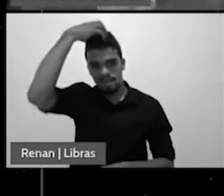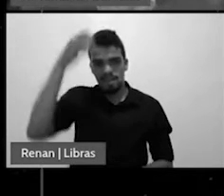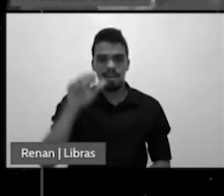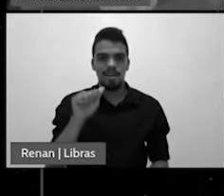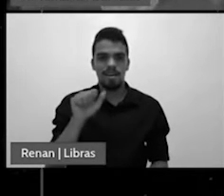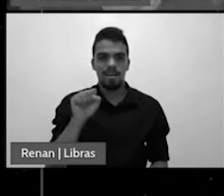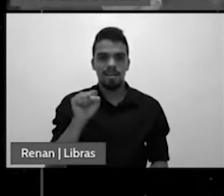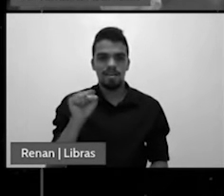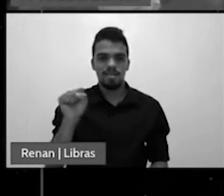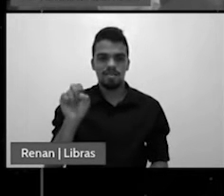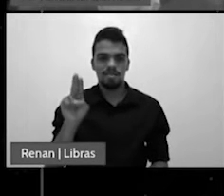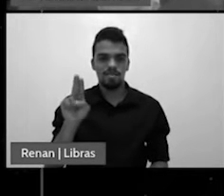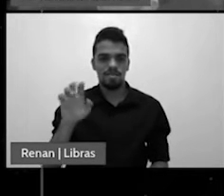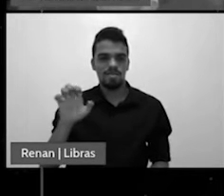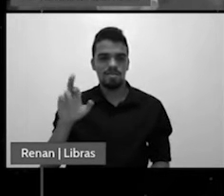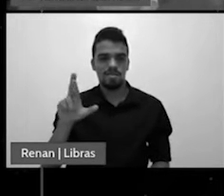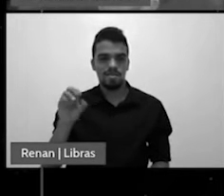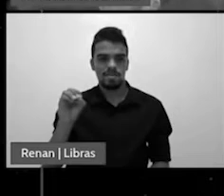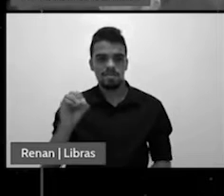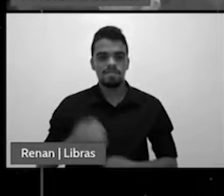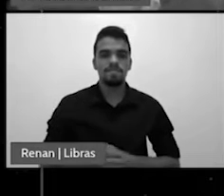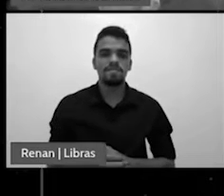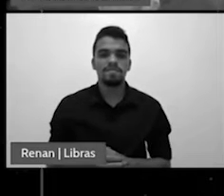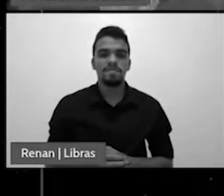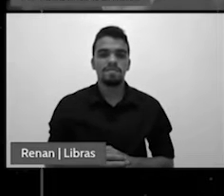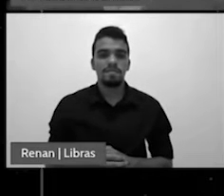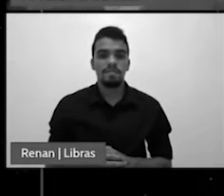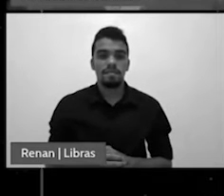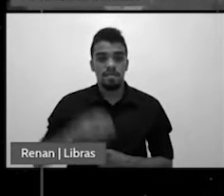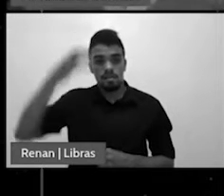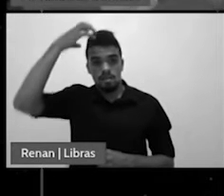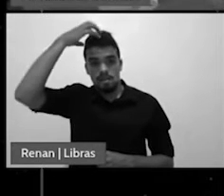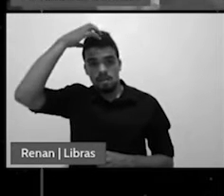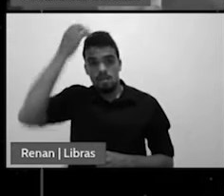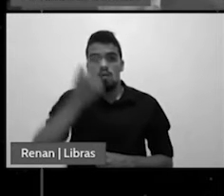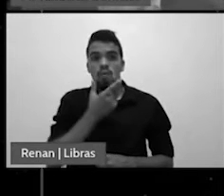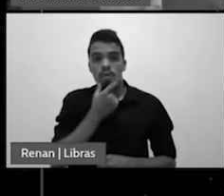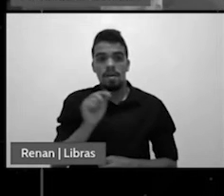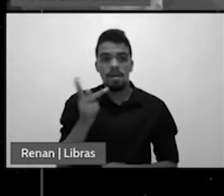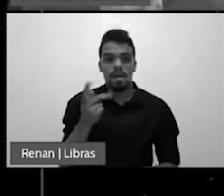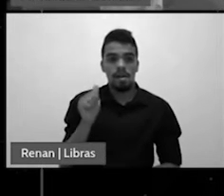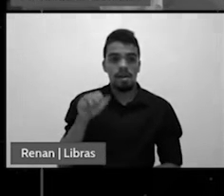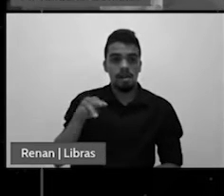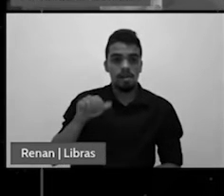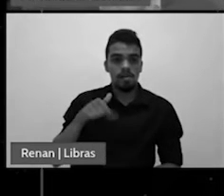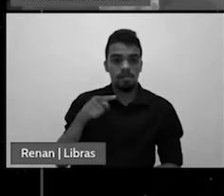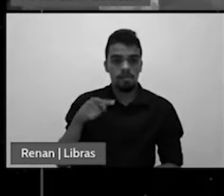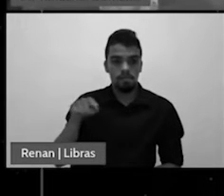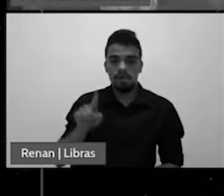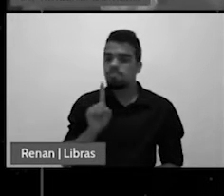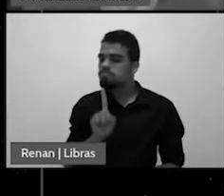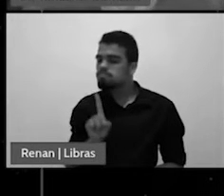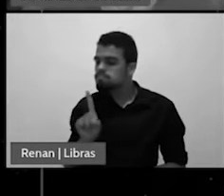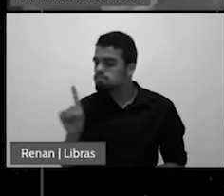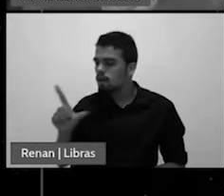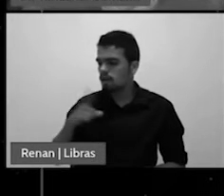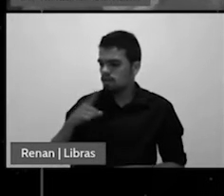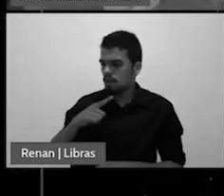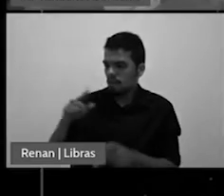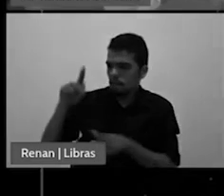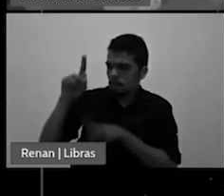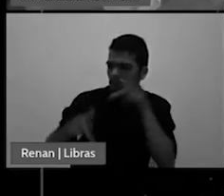se aproxima, então, do imperador. E diz, existe espalhado, disperso entre os povos, em todas as